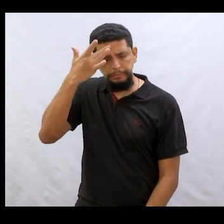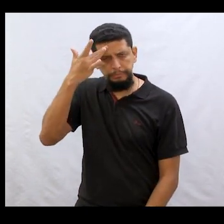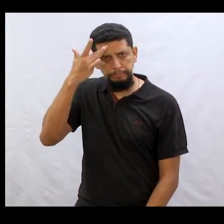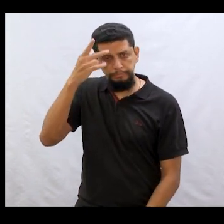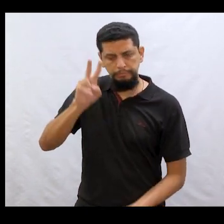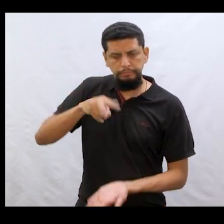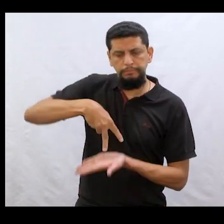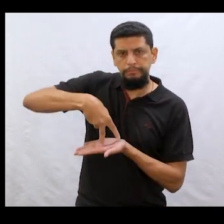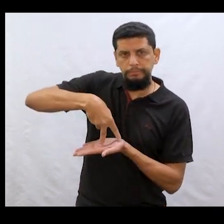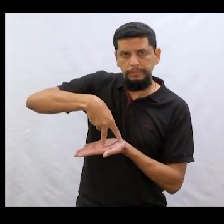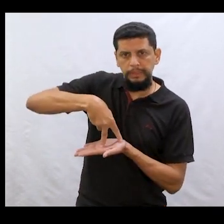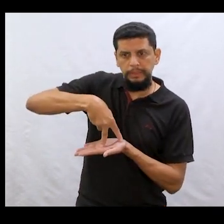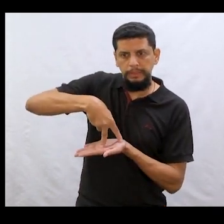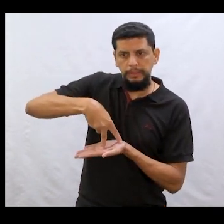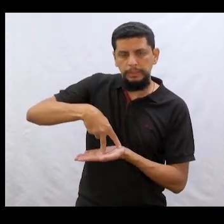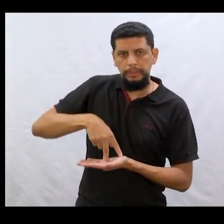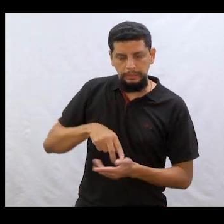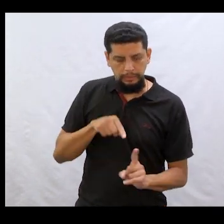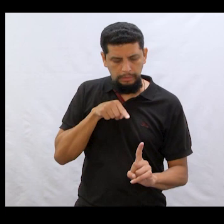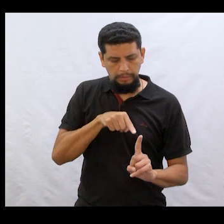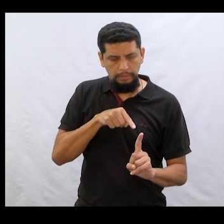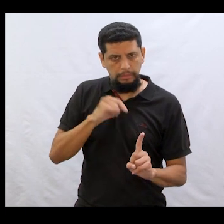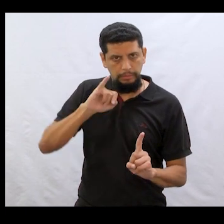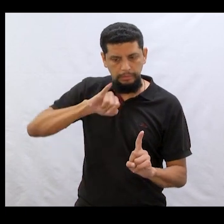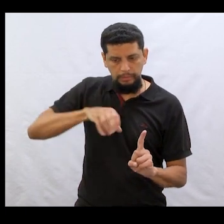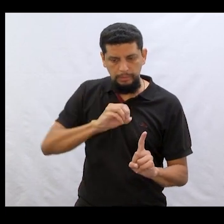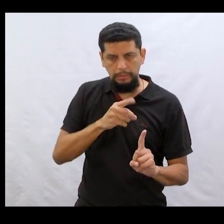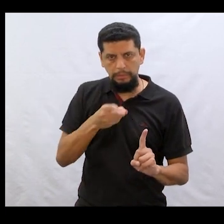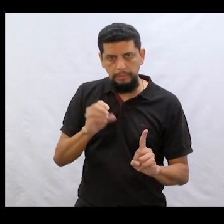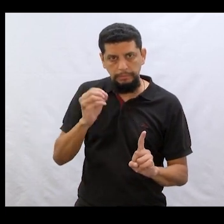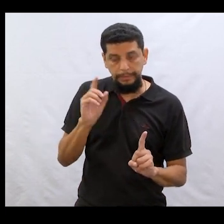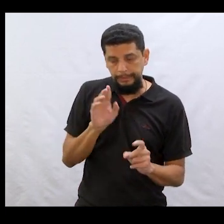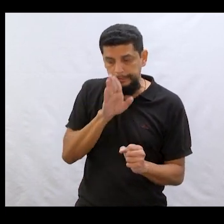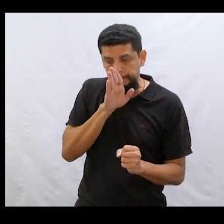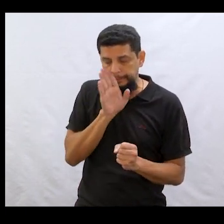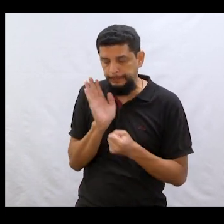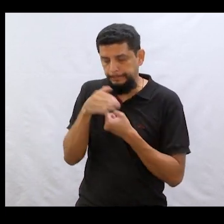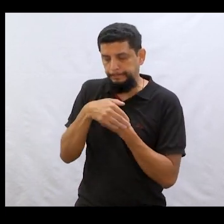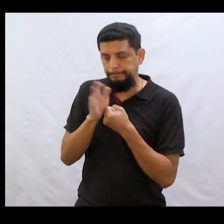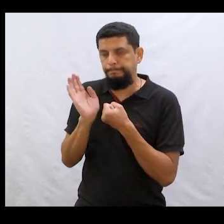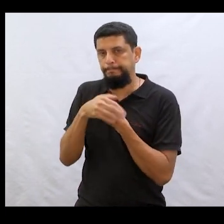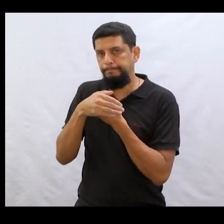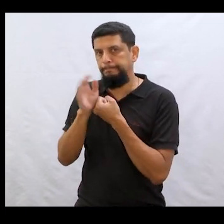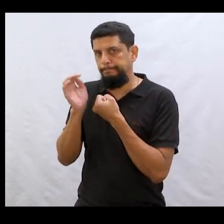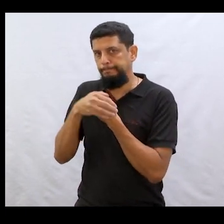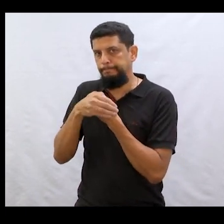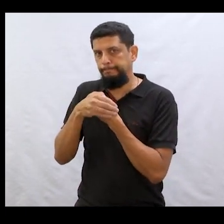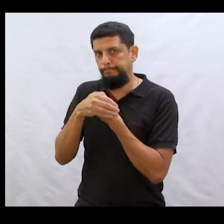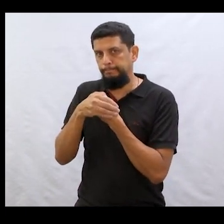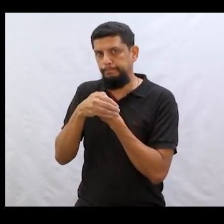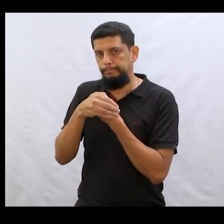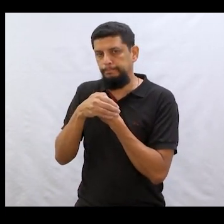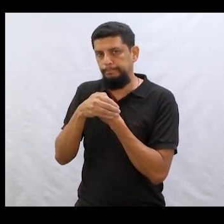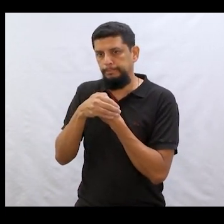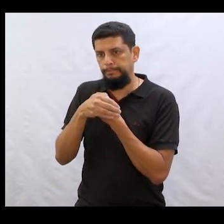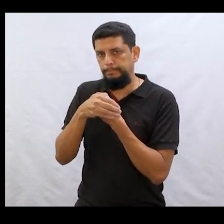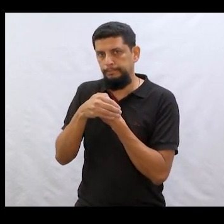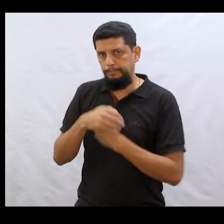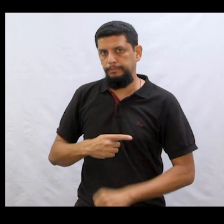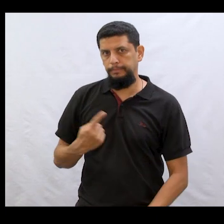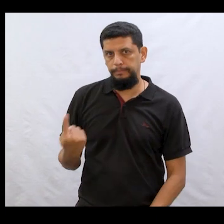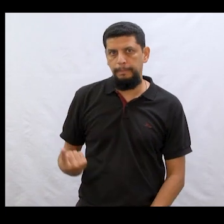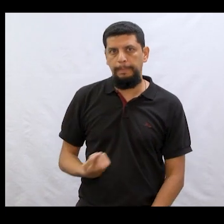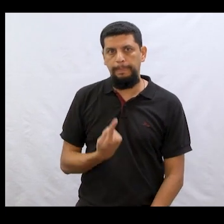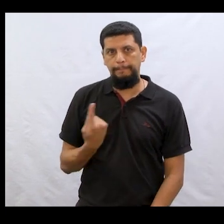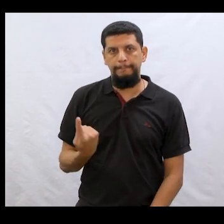só pensou em ficar escondido. Mas daí, depois, o